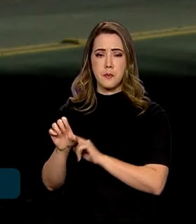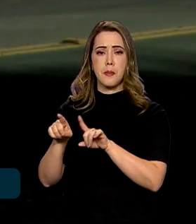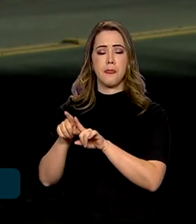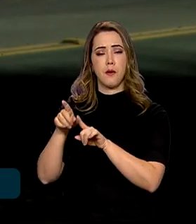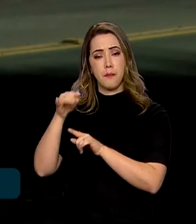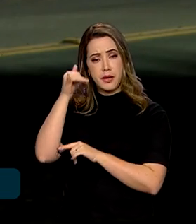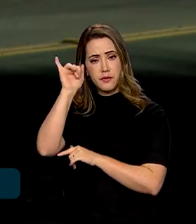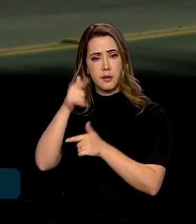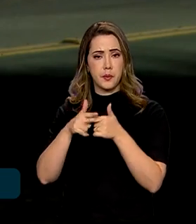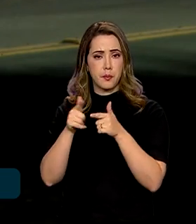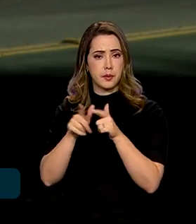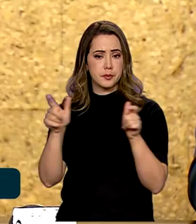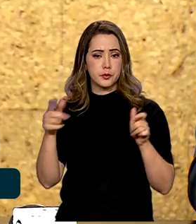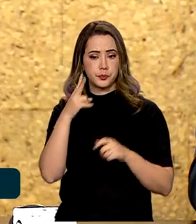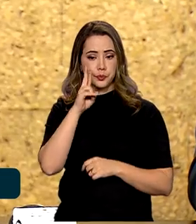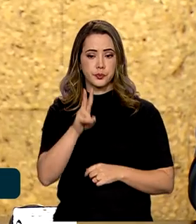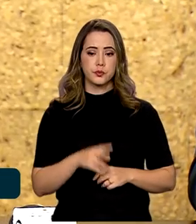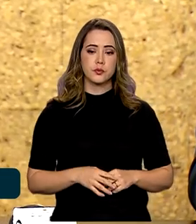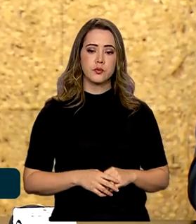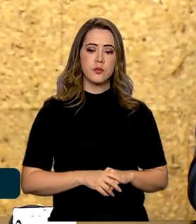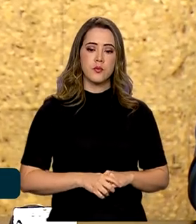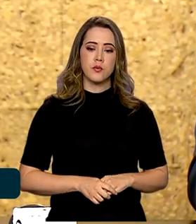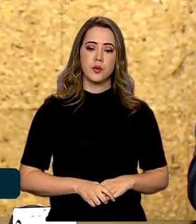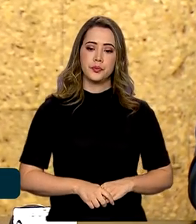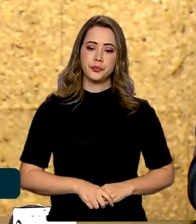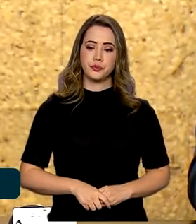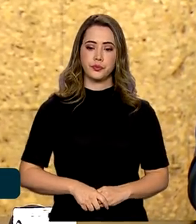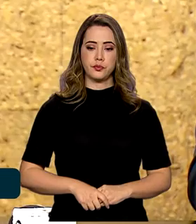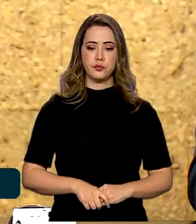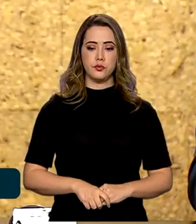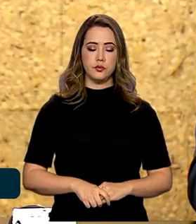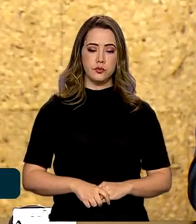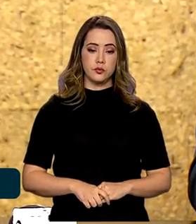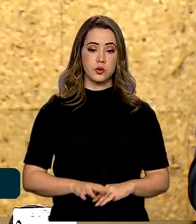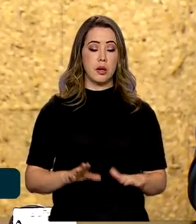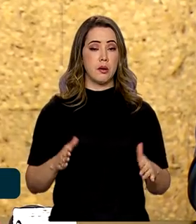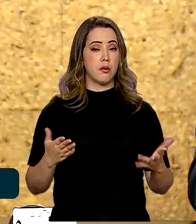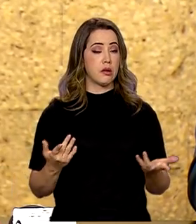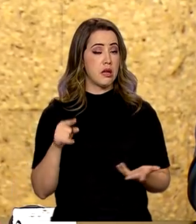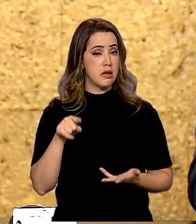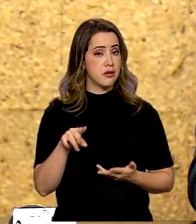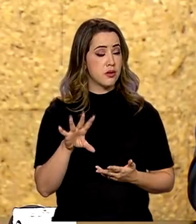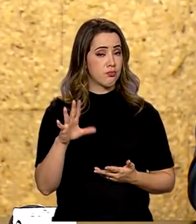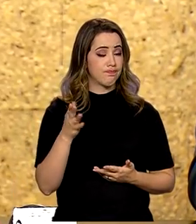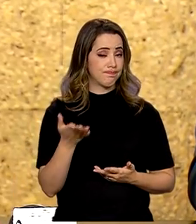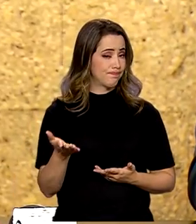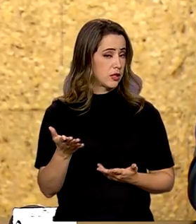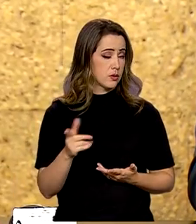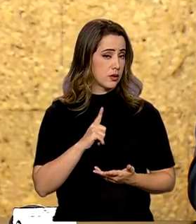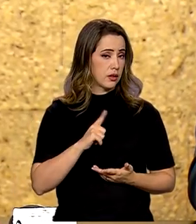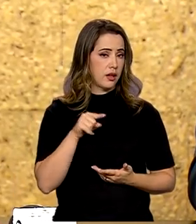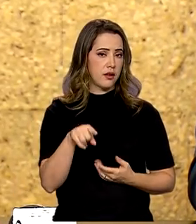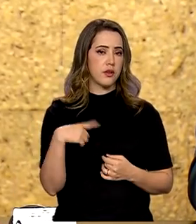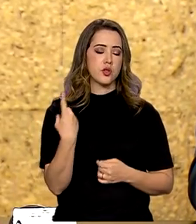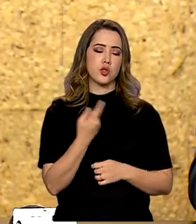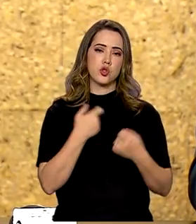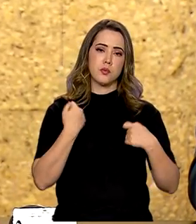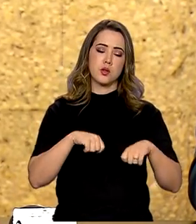maior. Acompanhe. Para acontecer um evento dessa magnitude, nós temos que ter tido